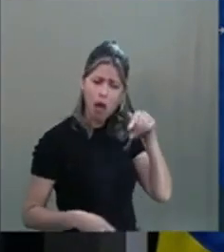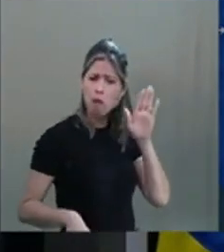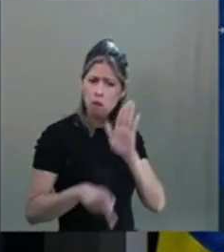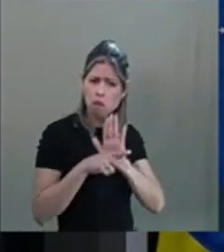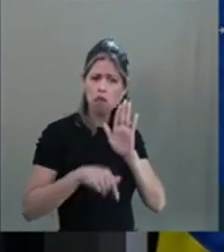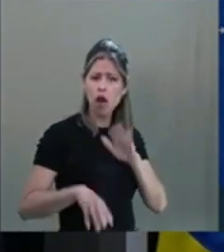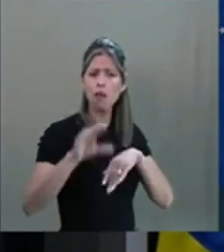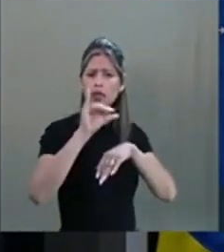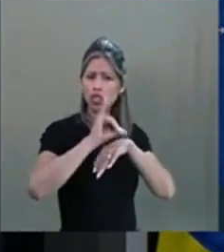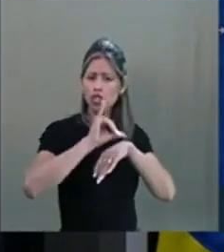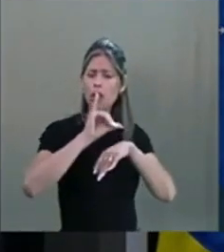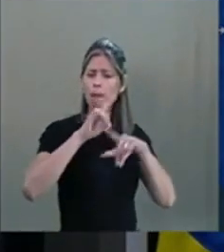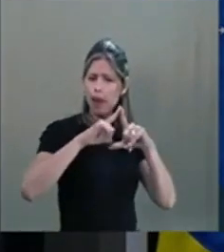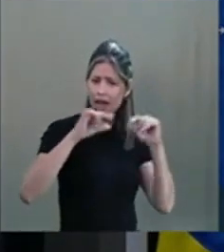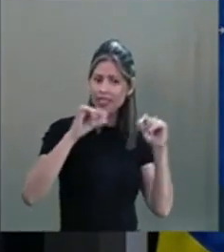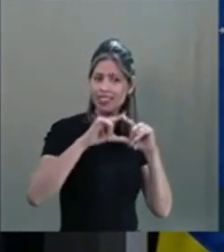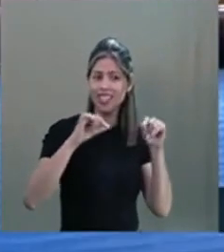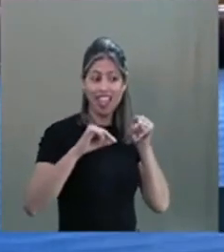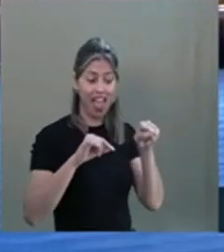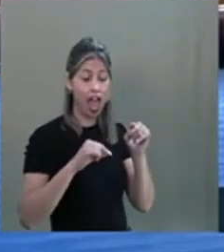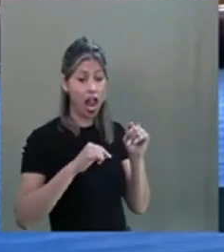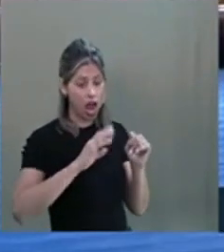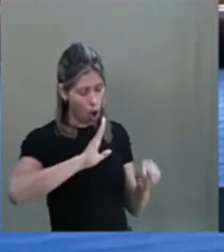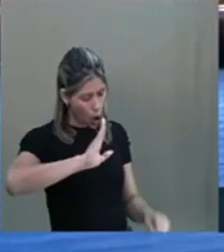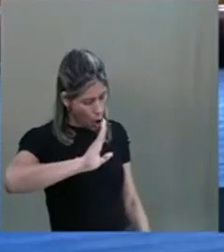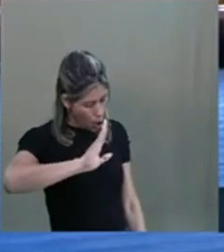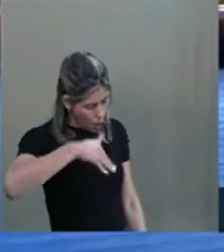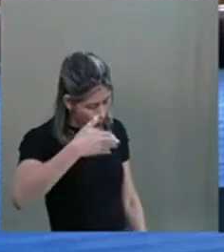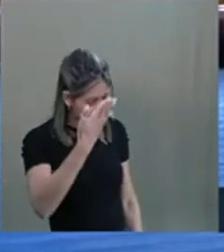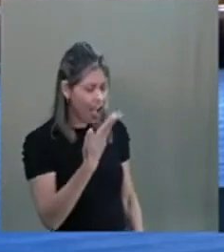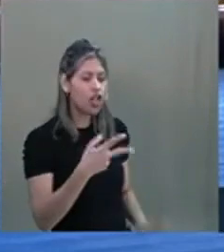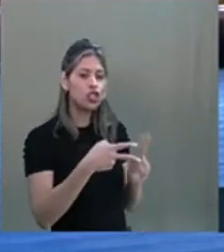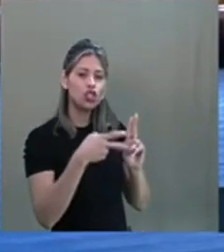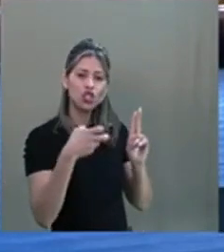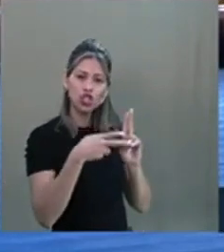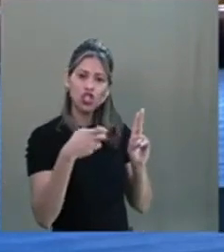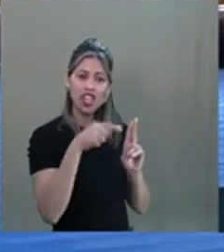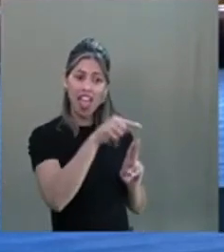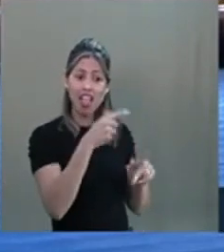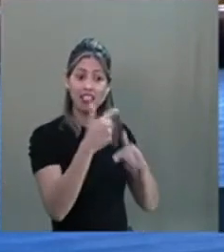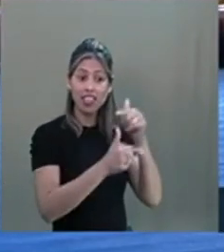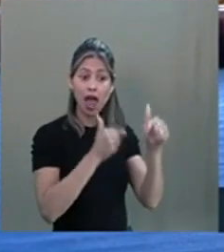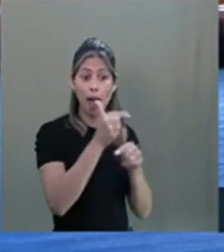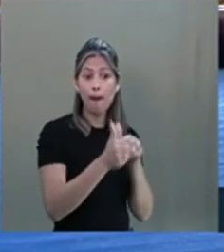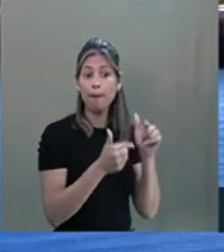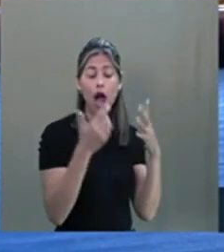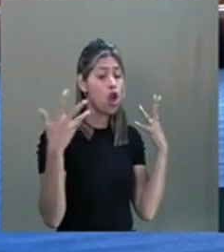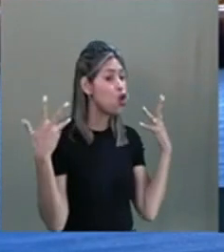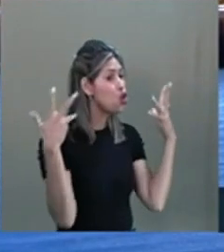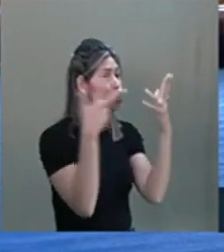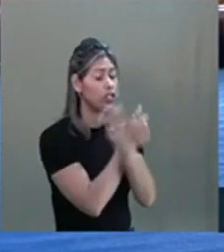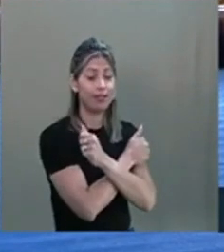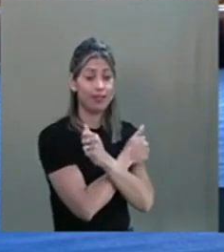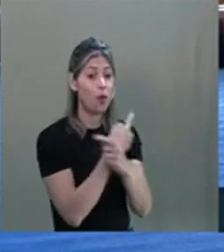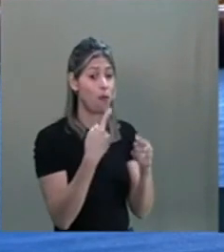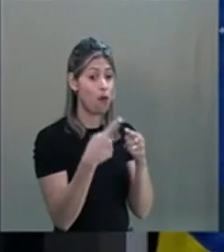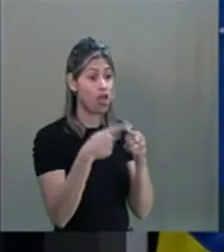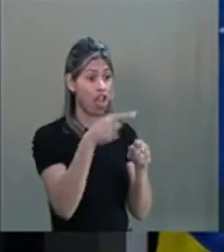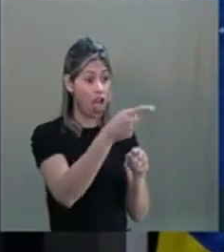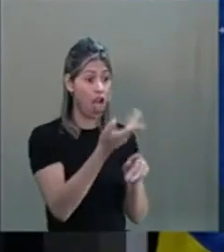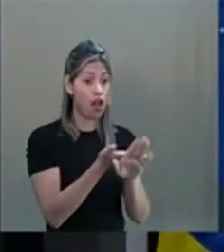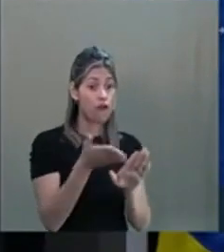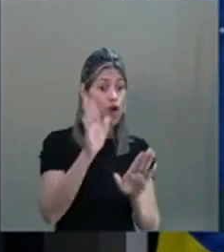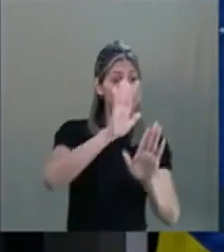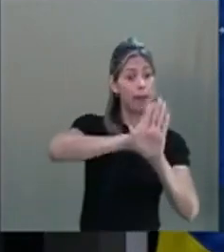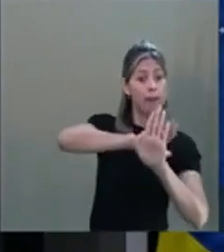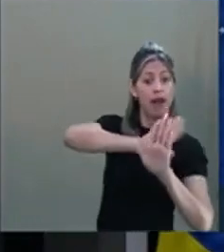em homenagem aos indígenas, ele fez um trabalho lindo. E, quando ele foi para trás do palco, ele falou assim